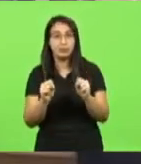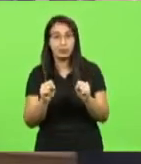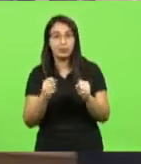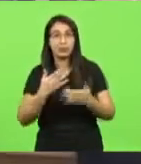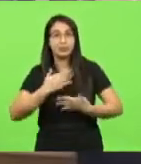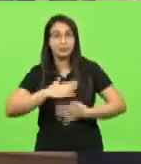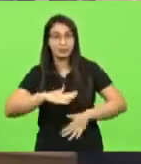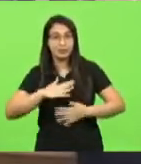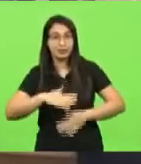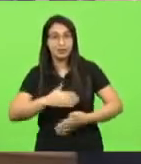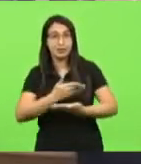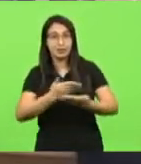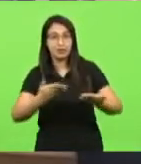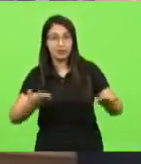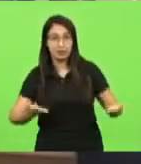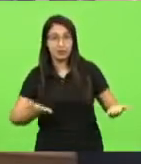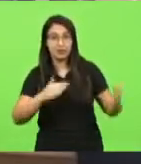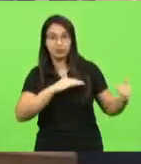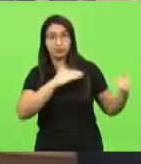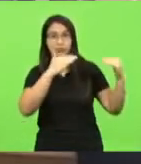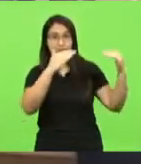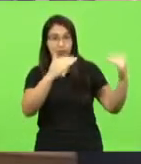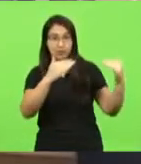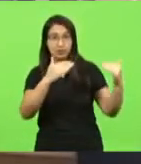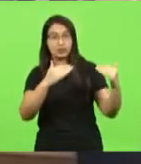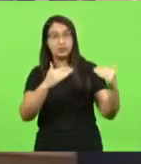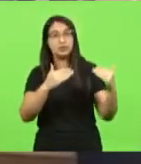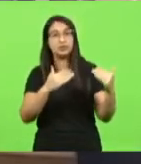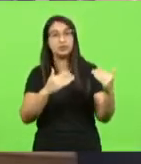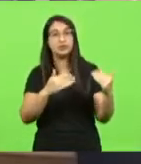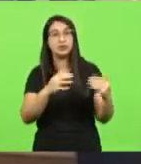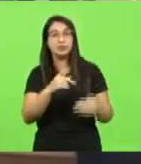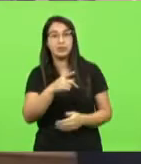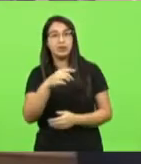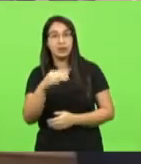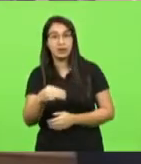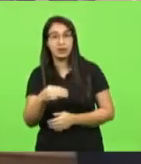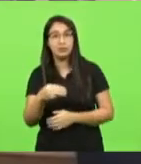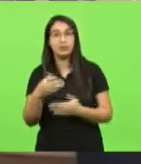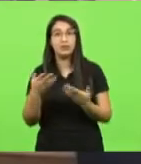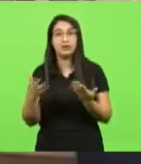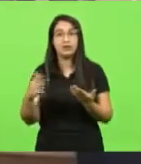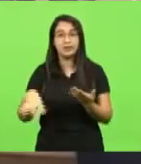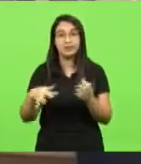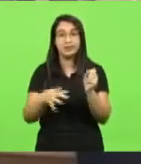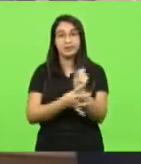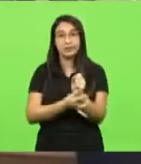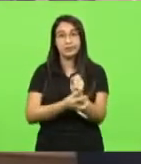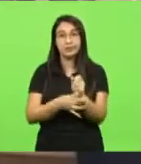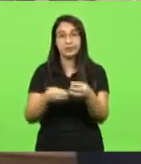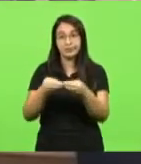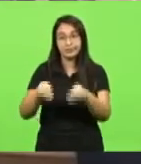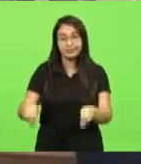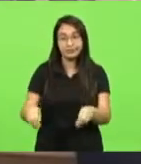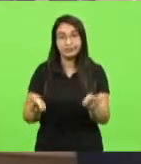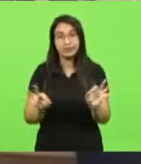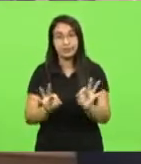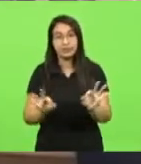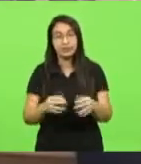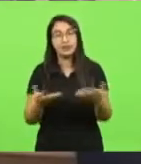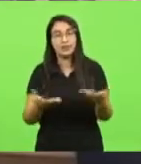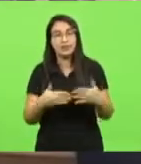aos comandantes dos quartéis que estão apavorados com essa situação para que a nossa segurança não sofra e aqui faço a minha homenagem